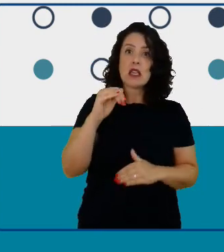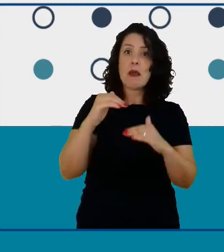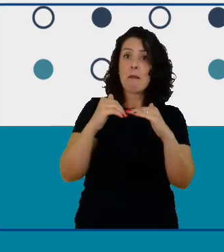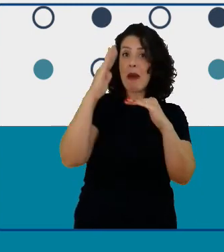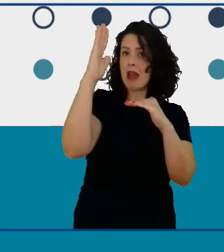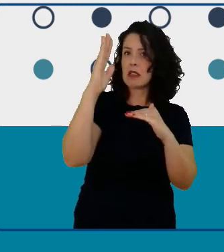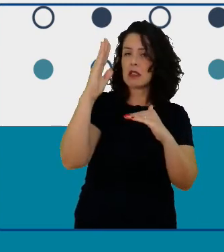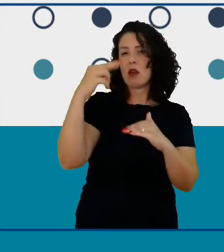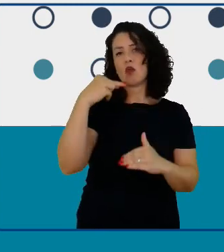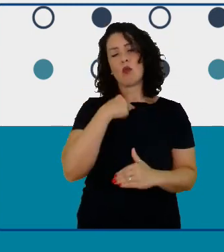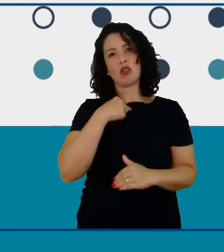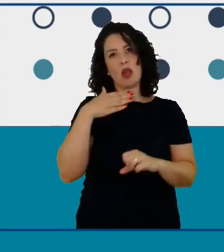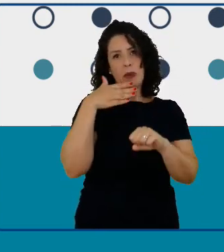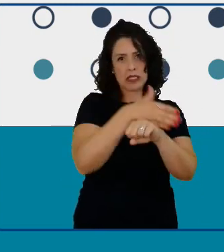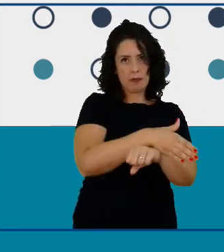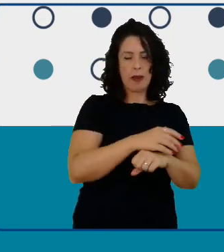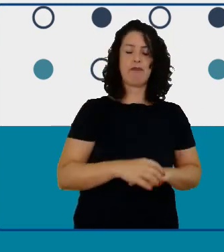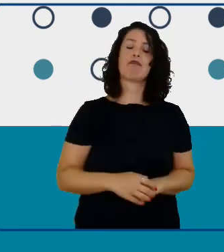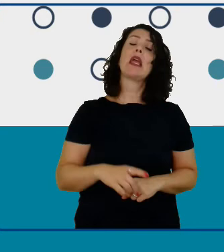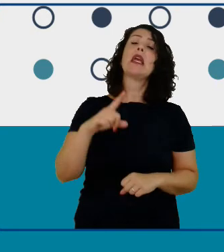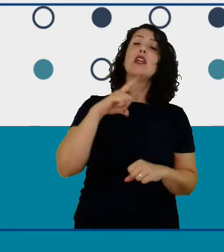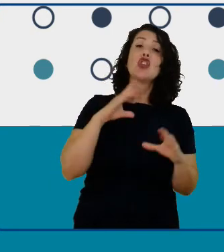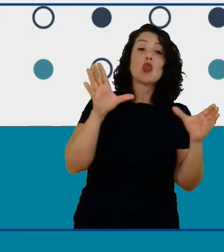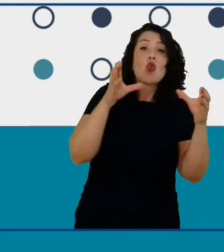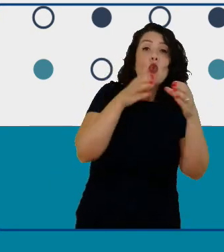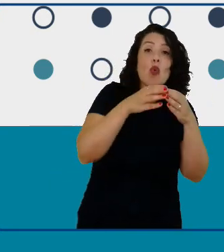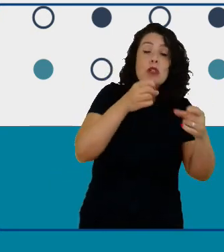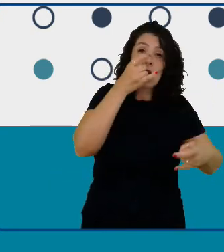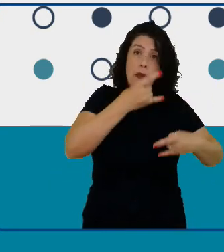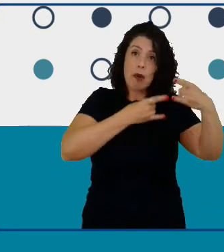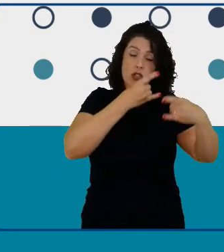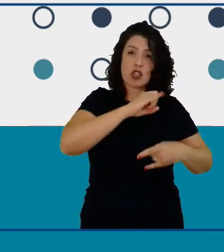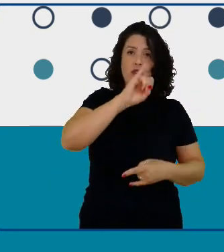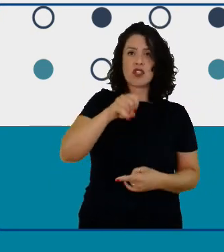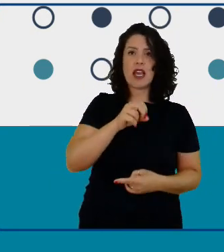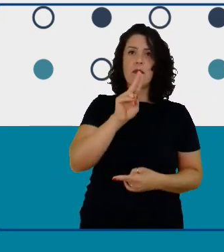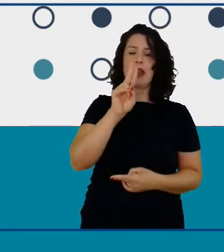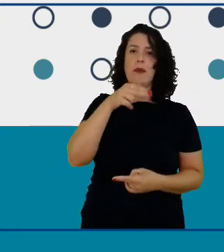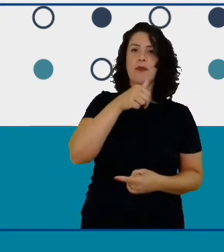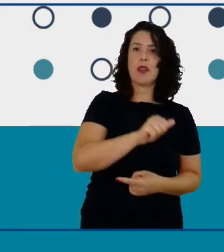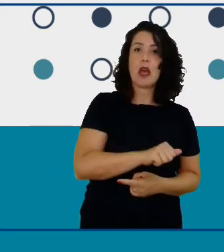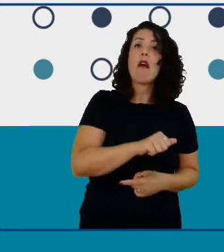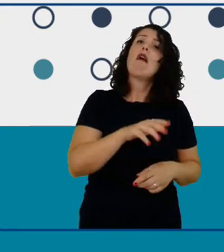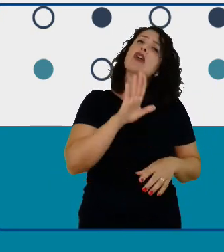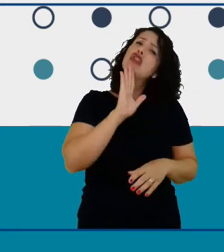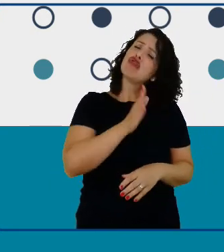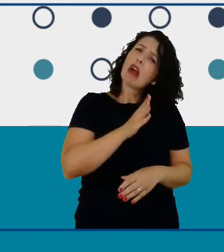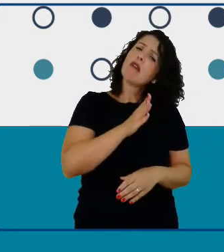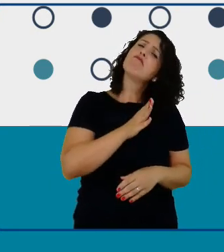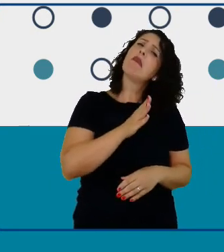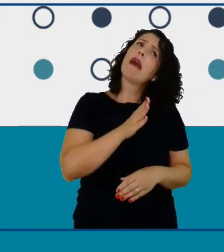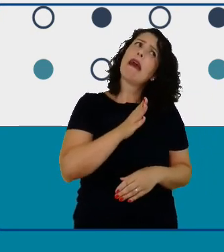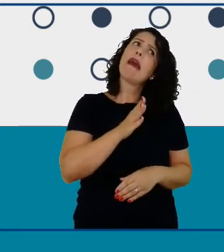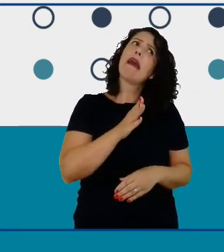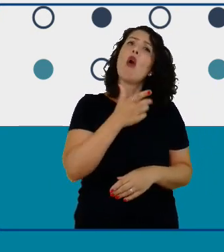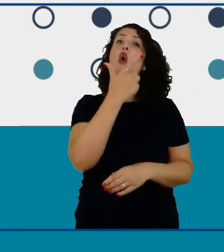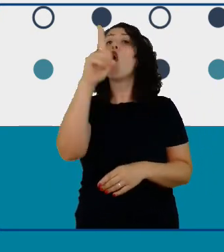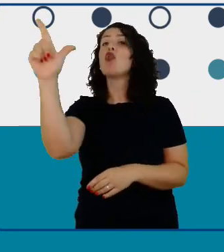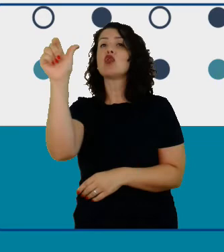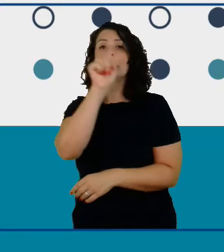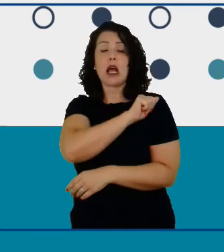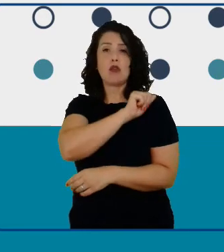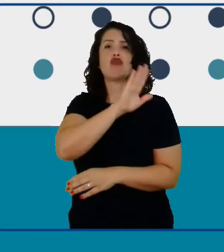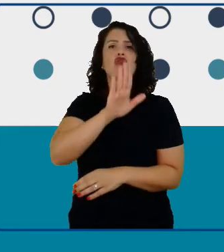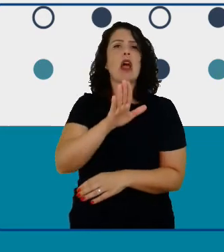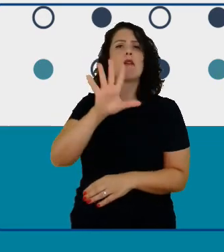e tinha alguns outros alunos de regiões aqui do Brasil que já estavam muito decididos que iriam para alguma